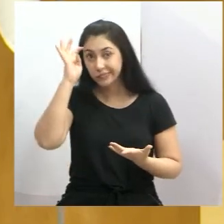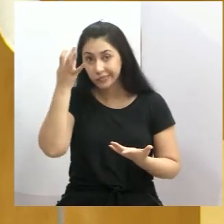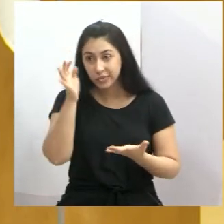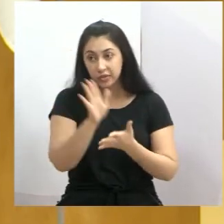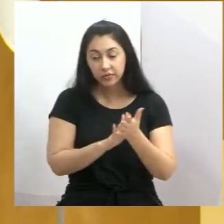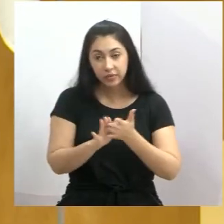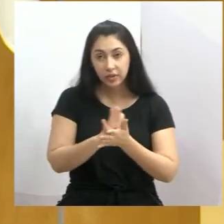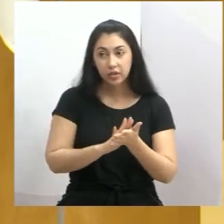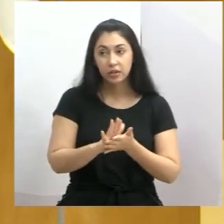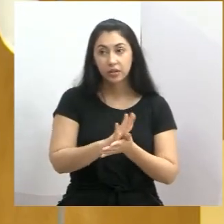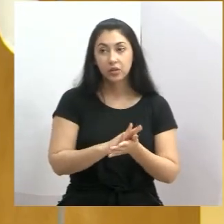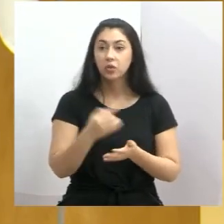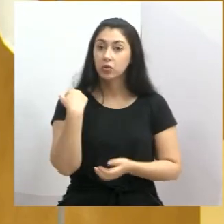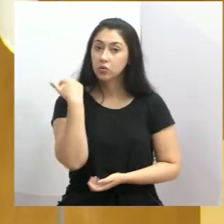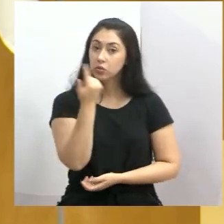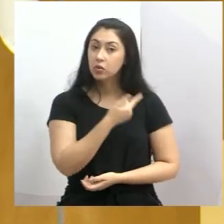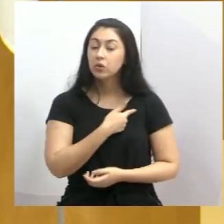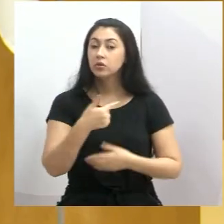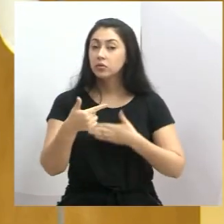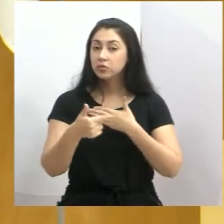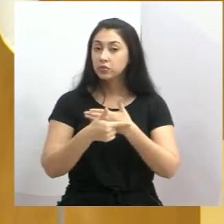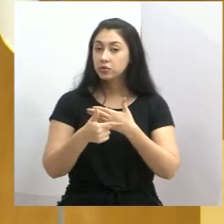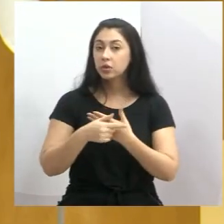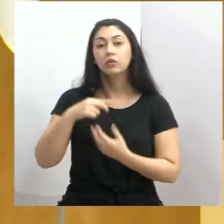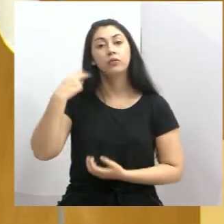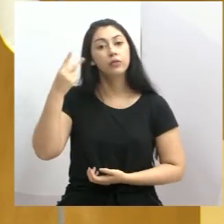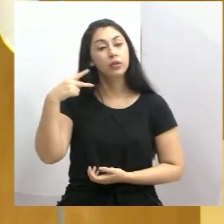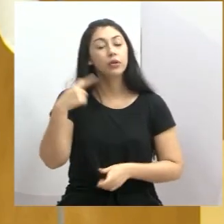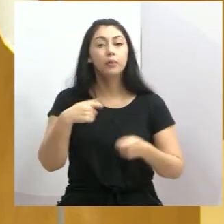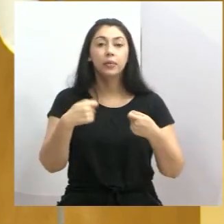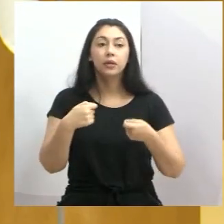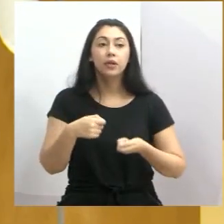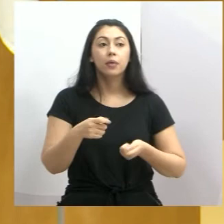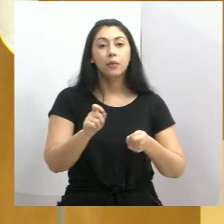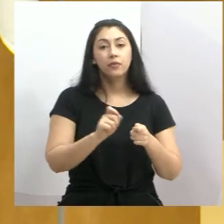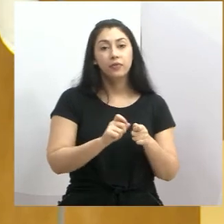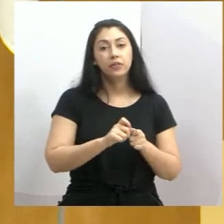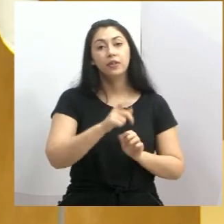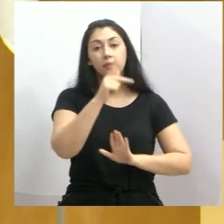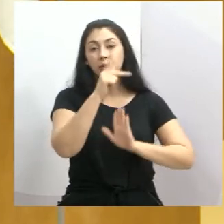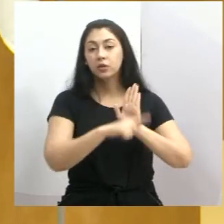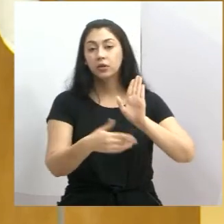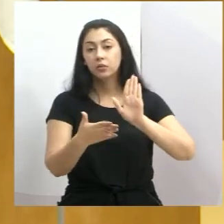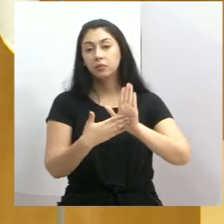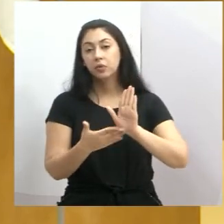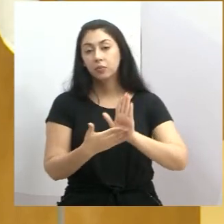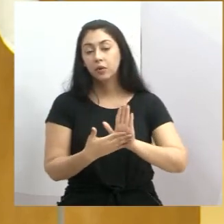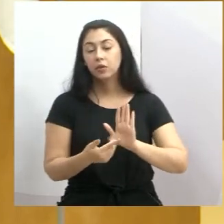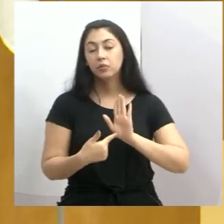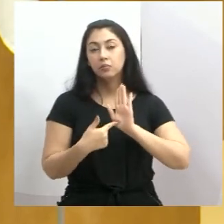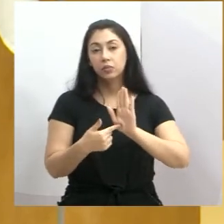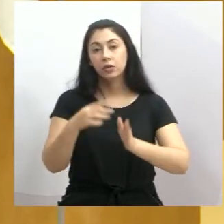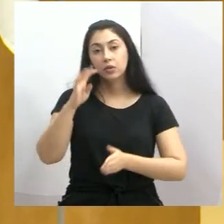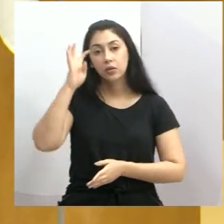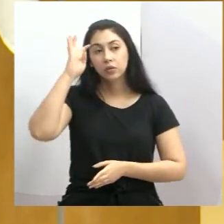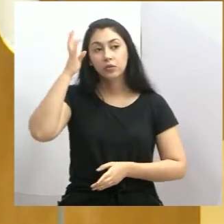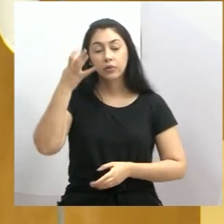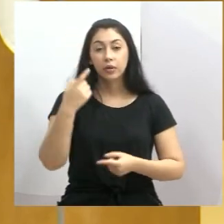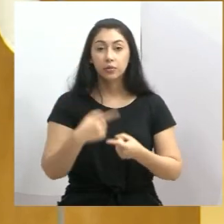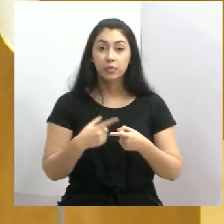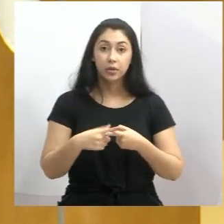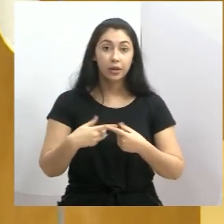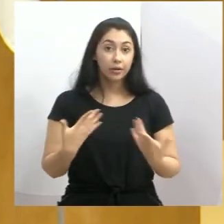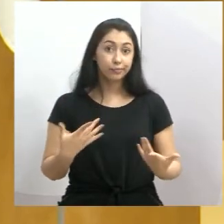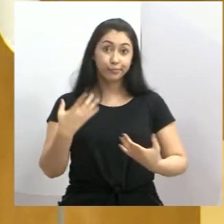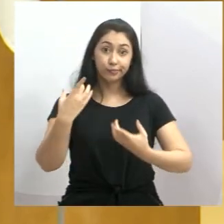E aí cabe nós enquanto vereador correr atrás, apresentar os projetos, apresentar as propostas, as soluções porque isso é